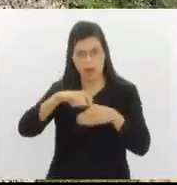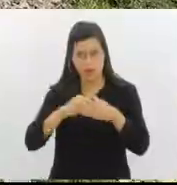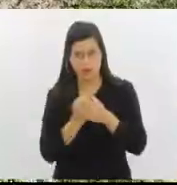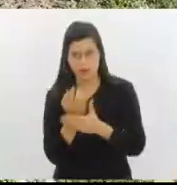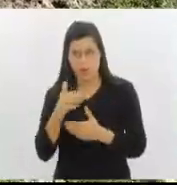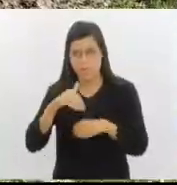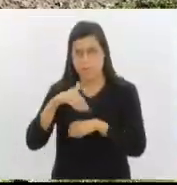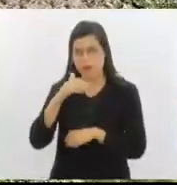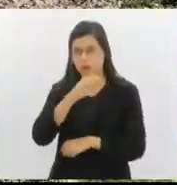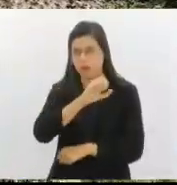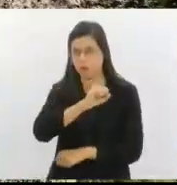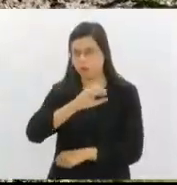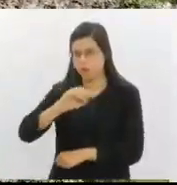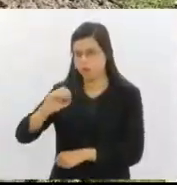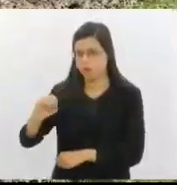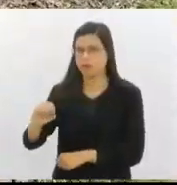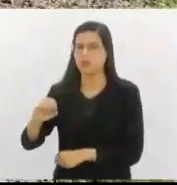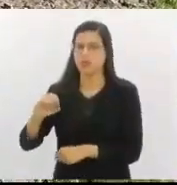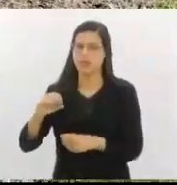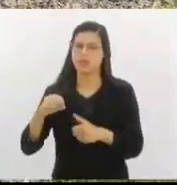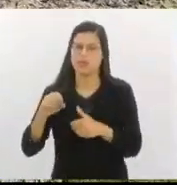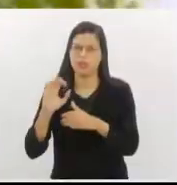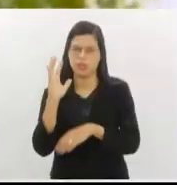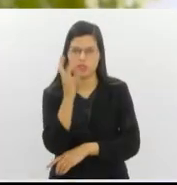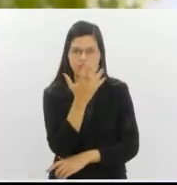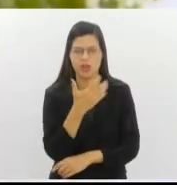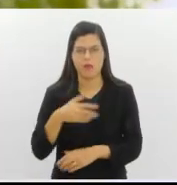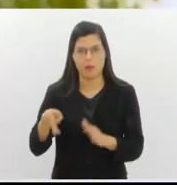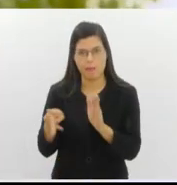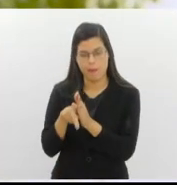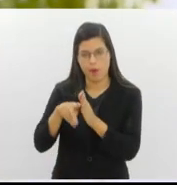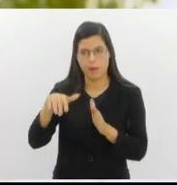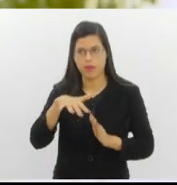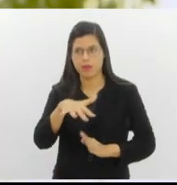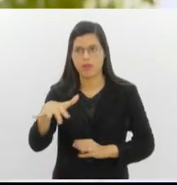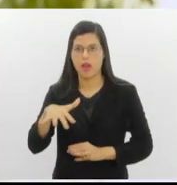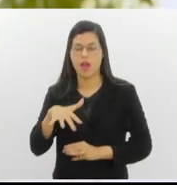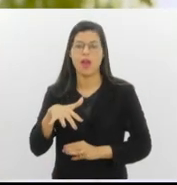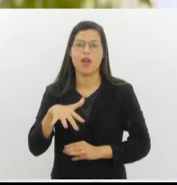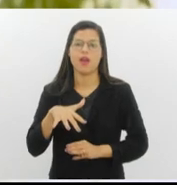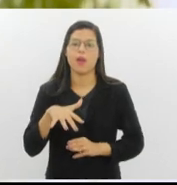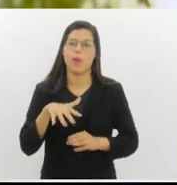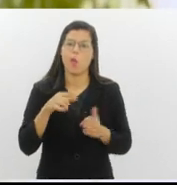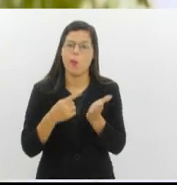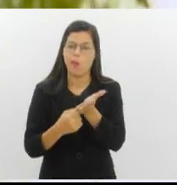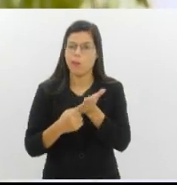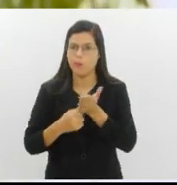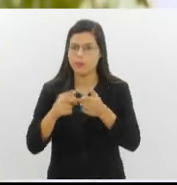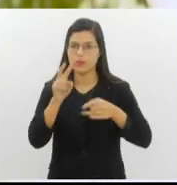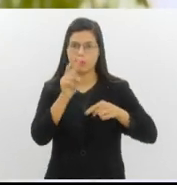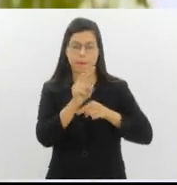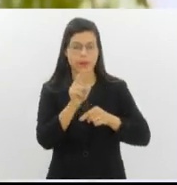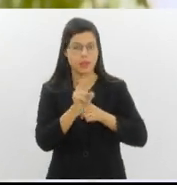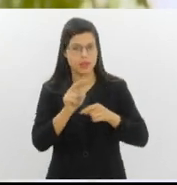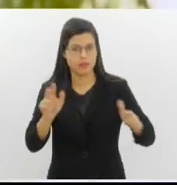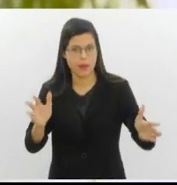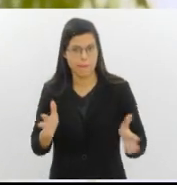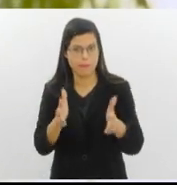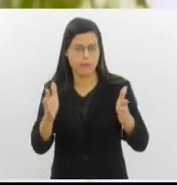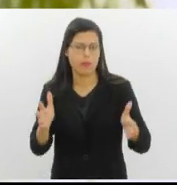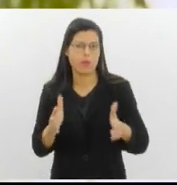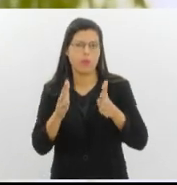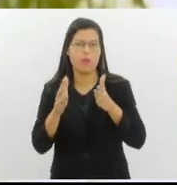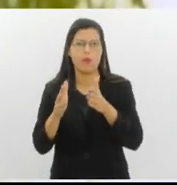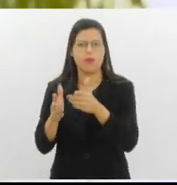de 800 mil mudas de espécies nativas da região. O compromisso da régua, além de preservar e promover a restauração